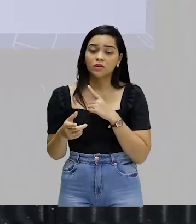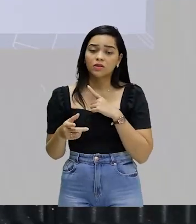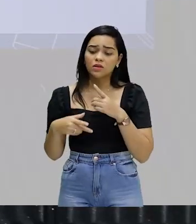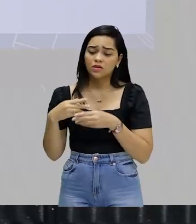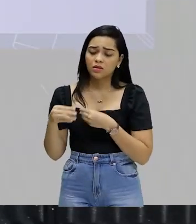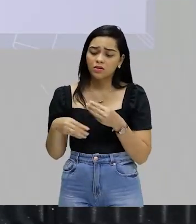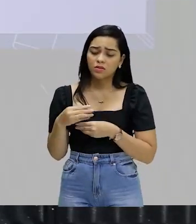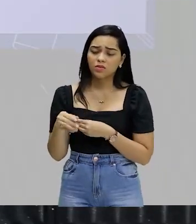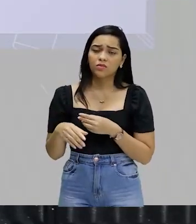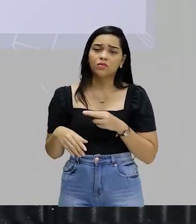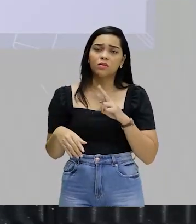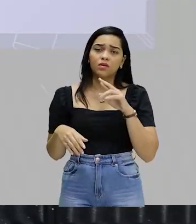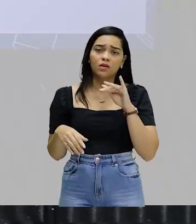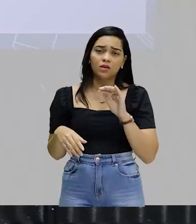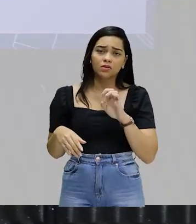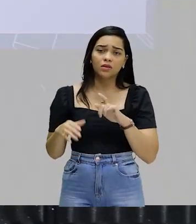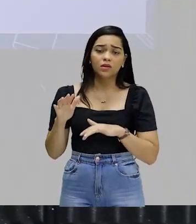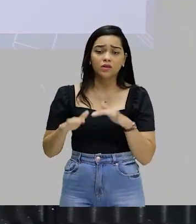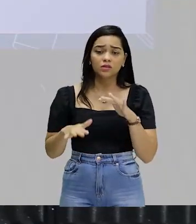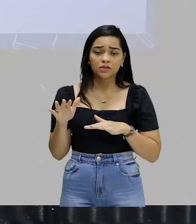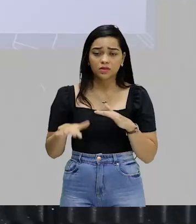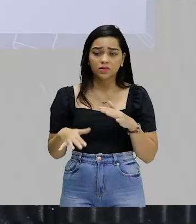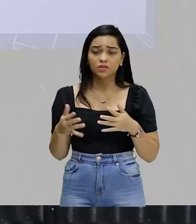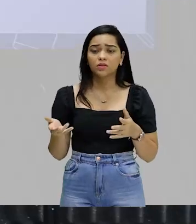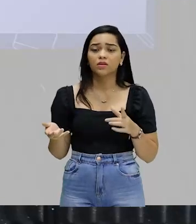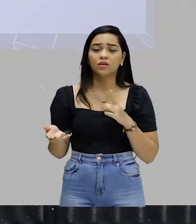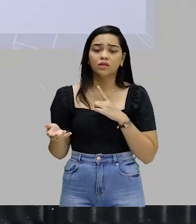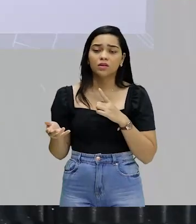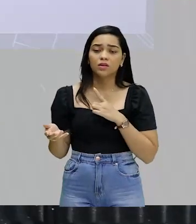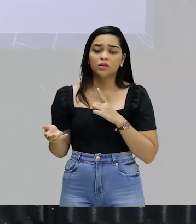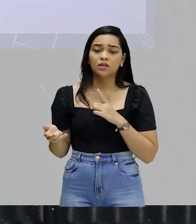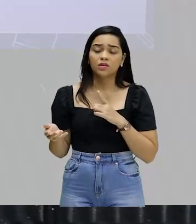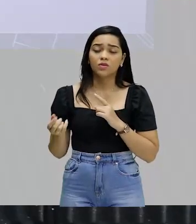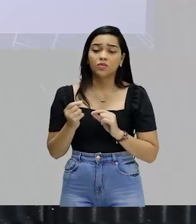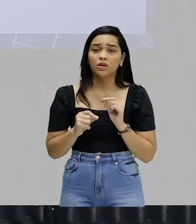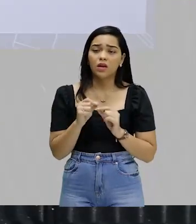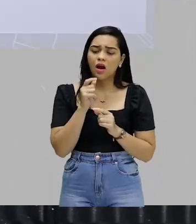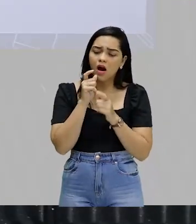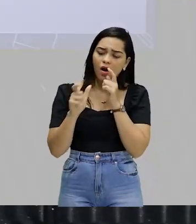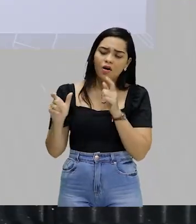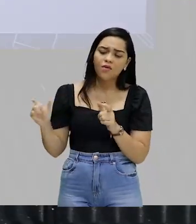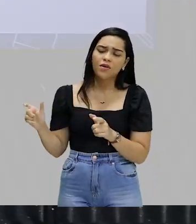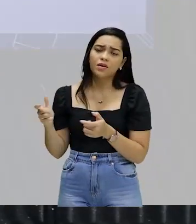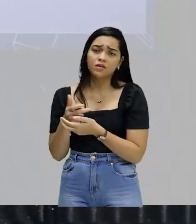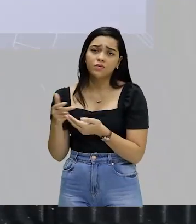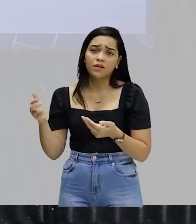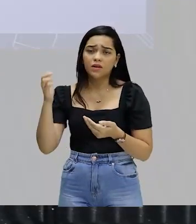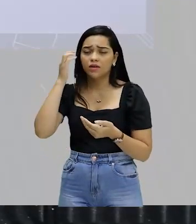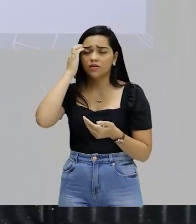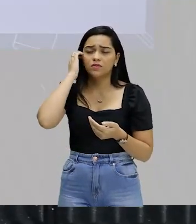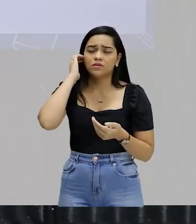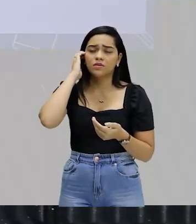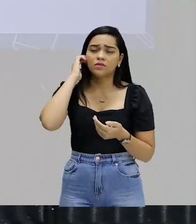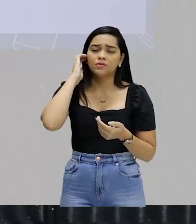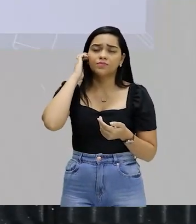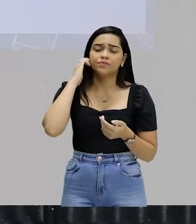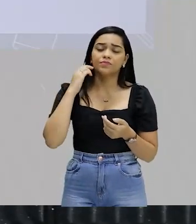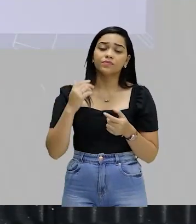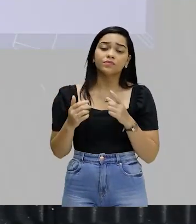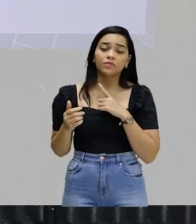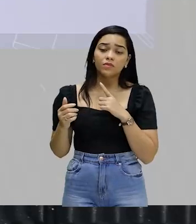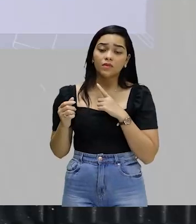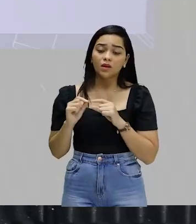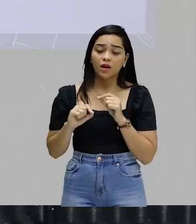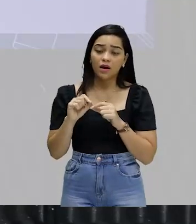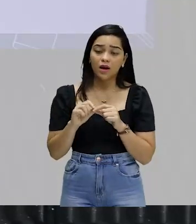miscigenação racial muitas vezes do lado de lá a gente sofre ofensas injúrias raciais por conta